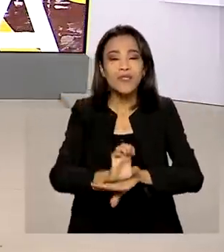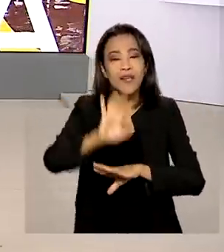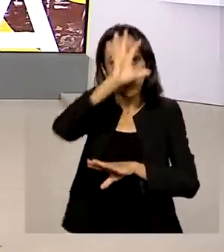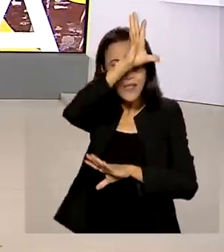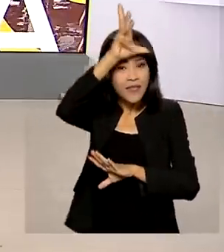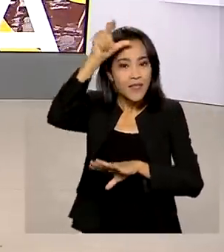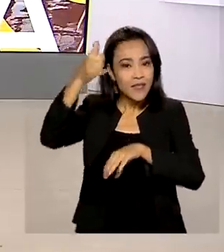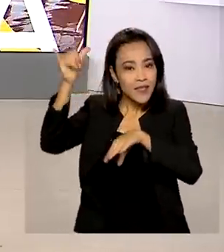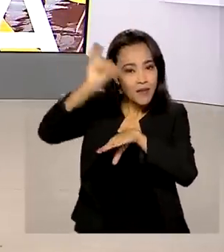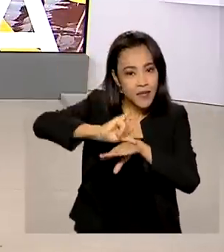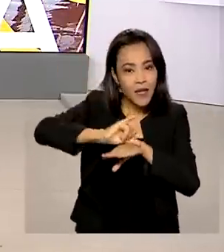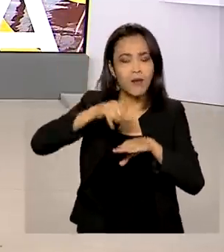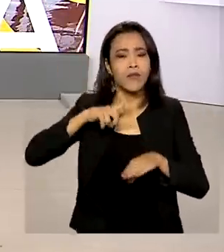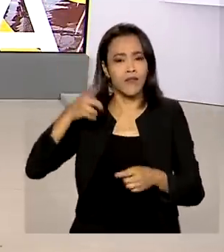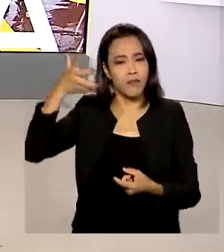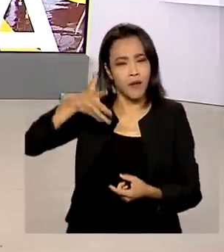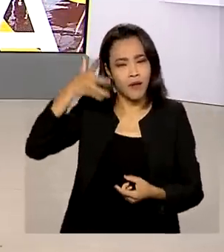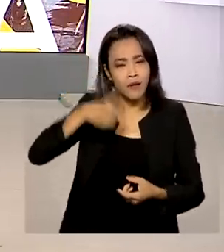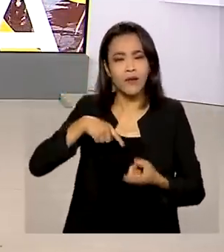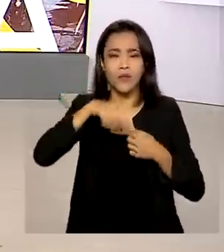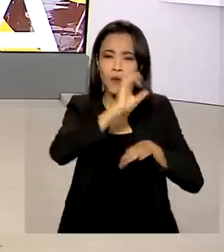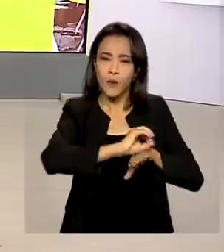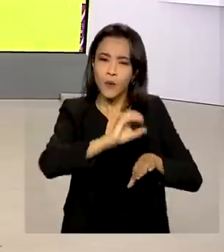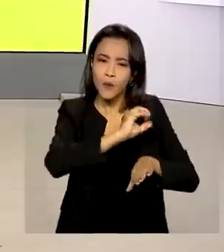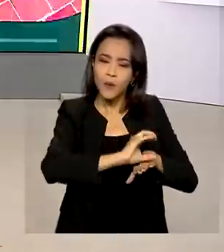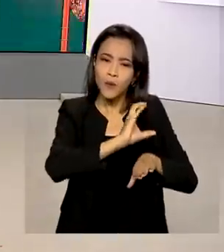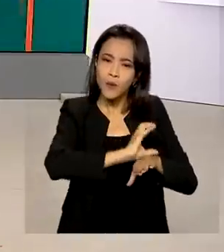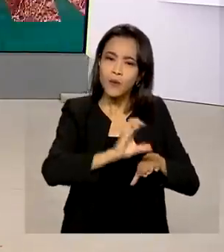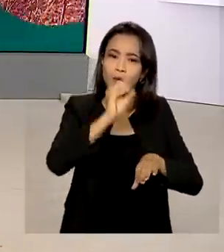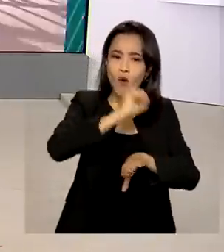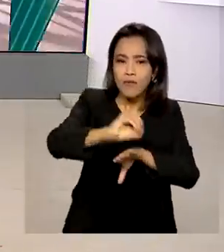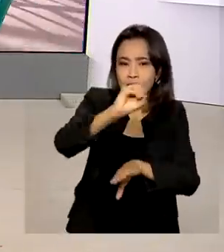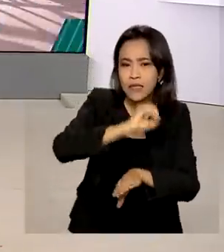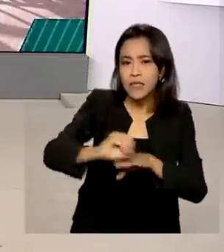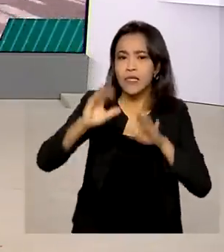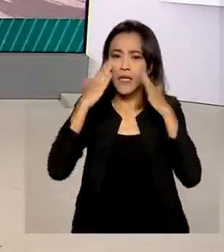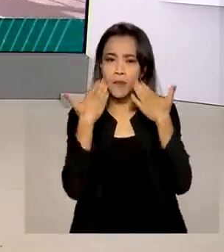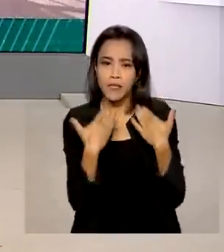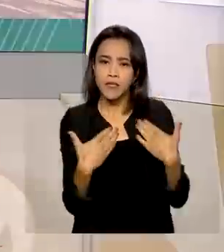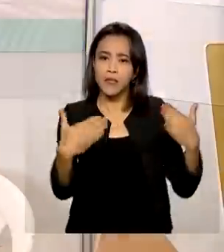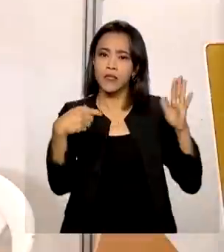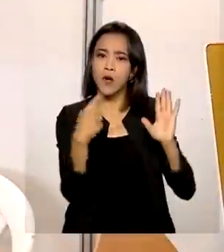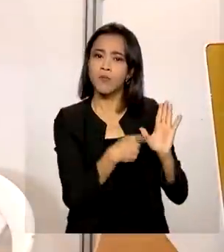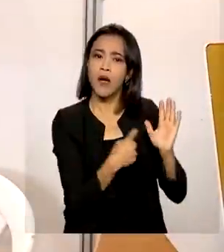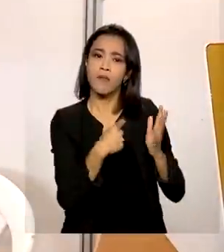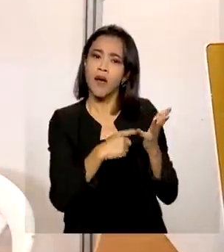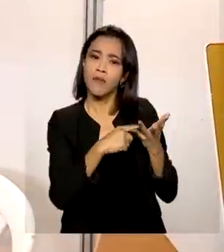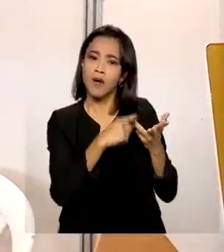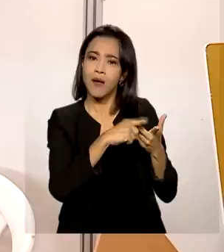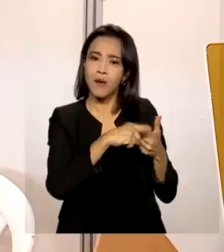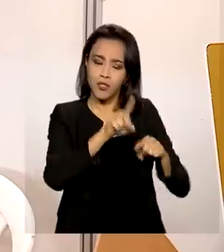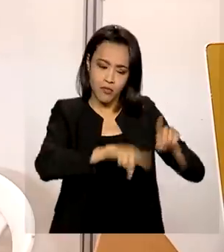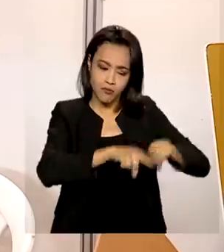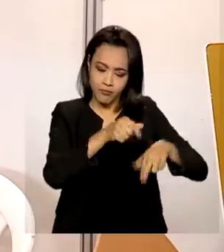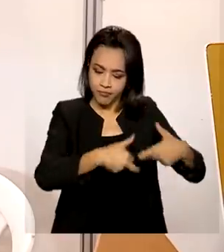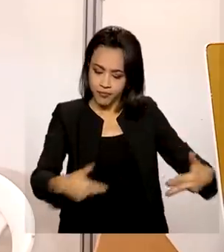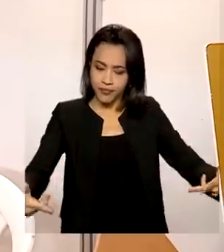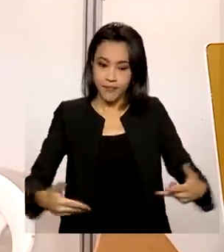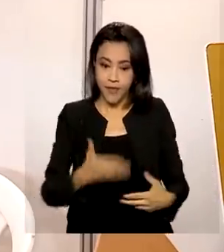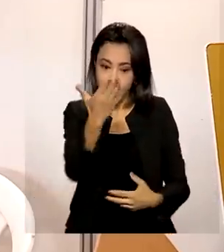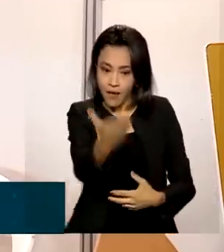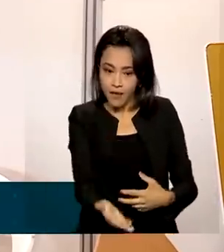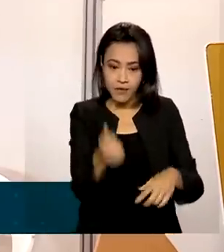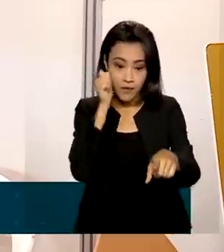Na programação, palestras, cursos, oficinas e exposição de produtos. Dona Val é uma das